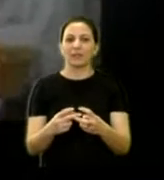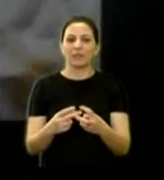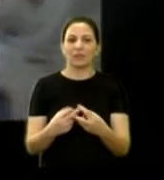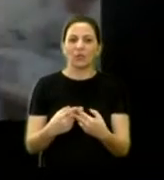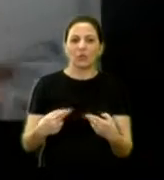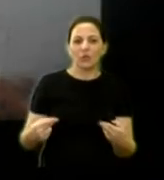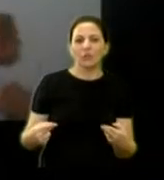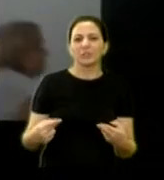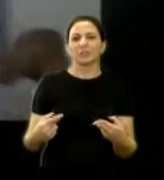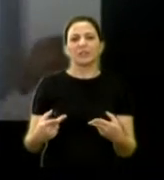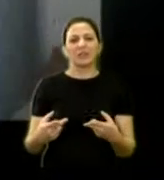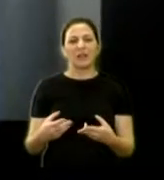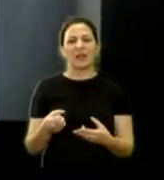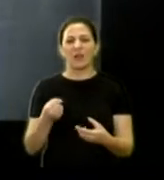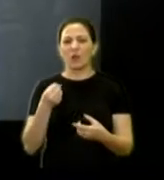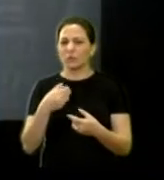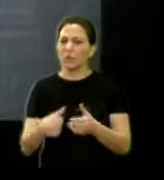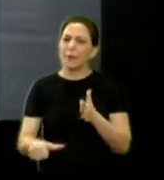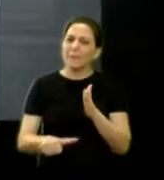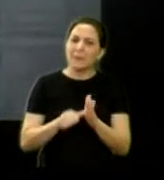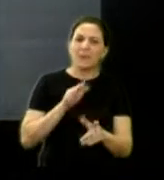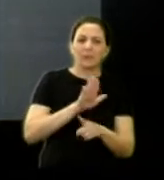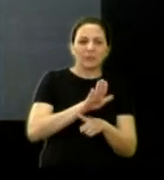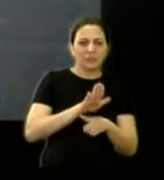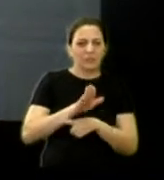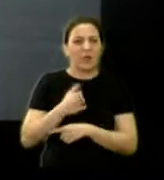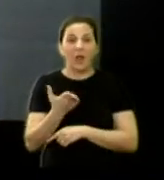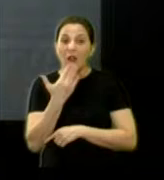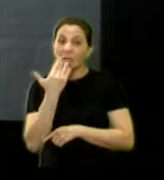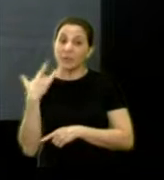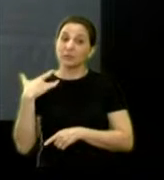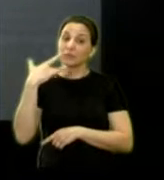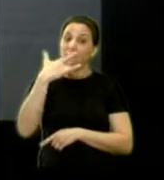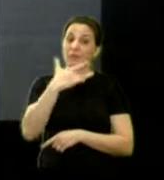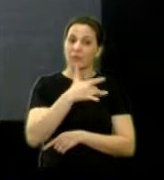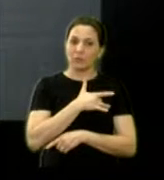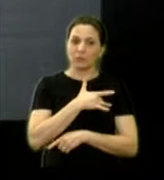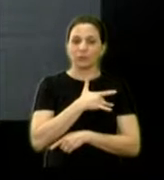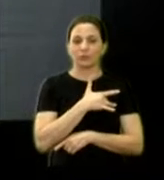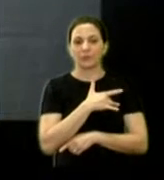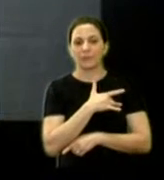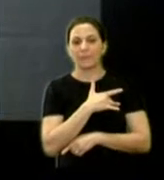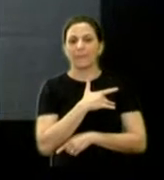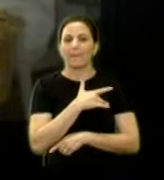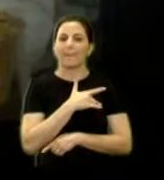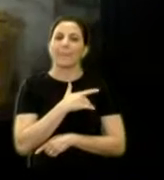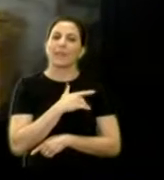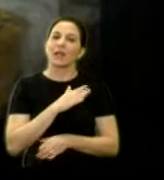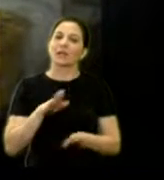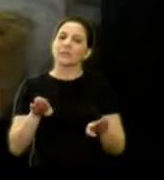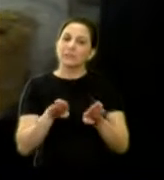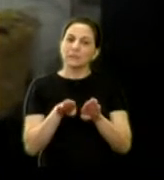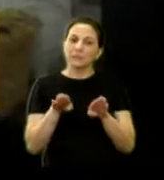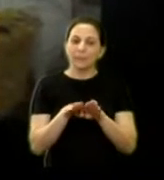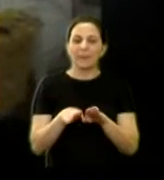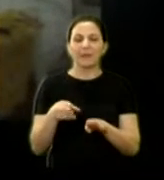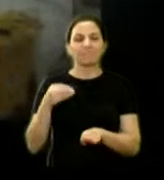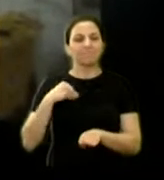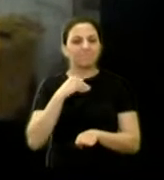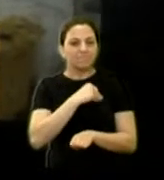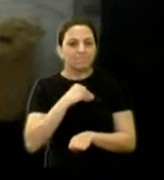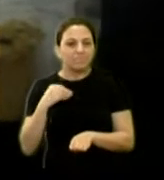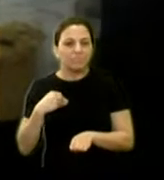plantas tóxicas, primeiros socorros, alimentação e saúde. Aí temos também ainda o exame para